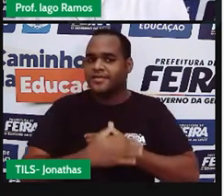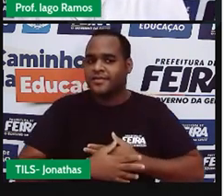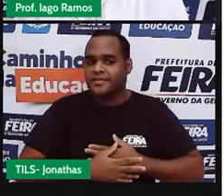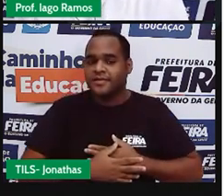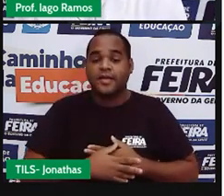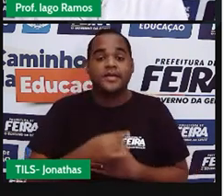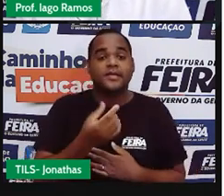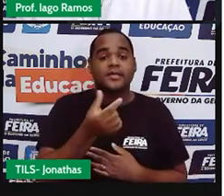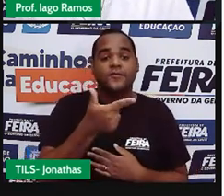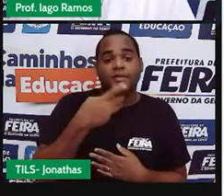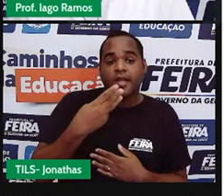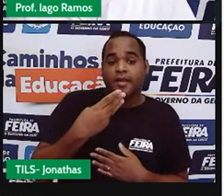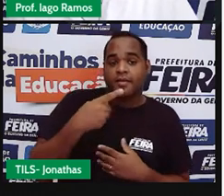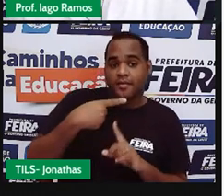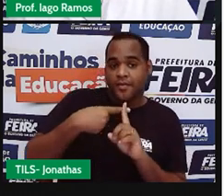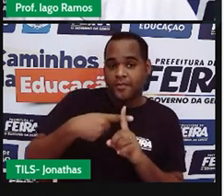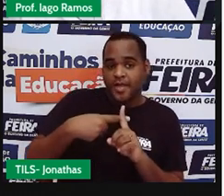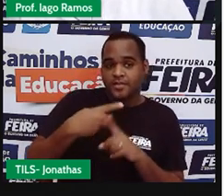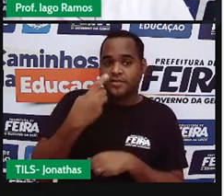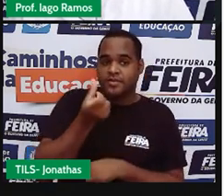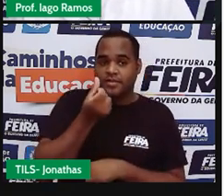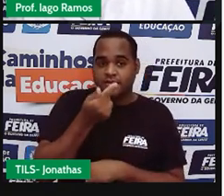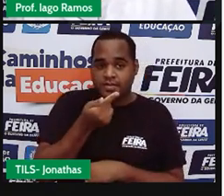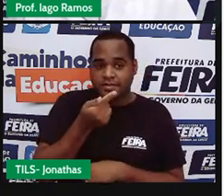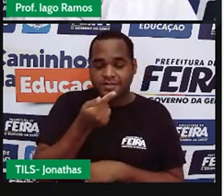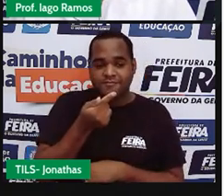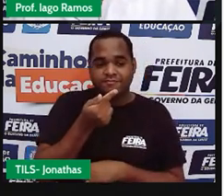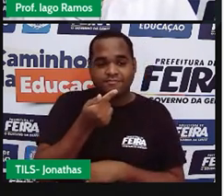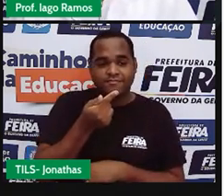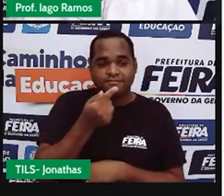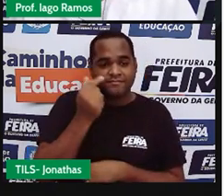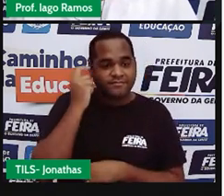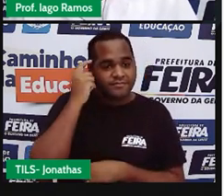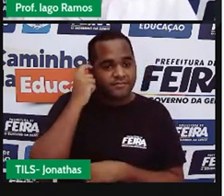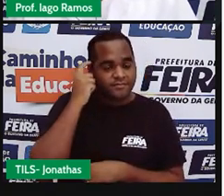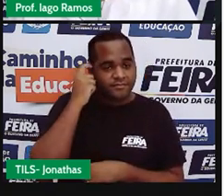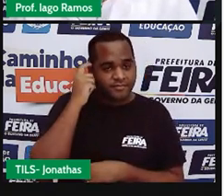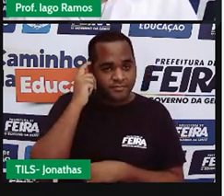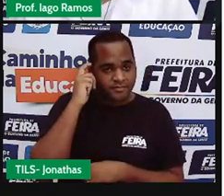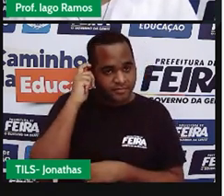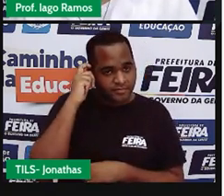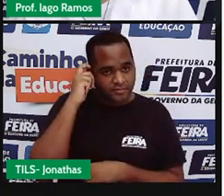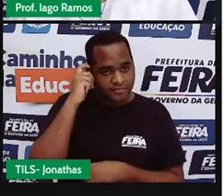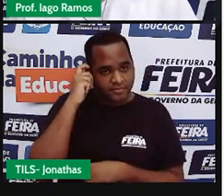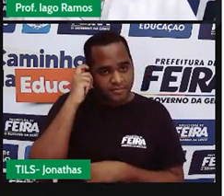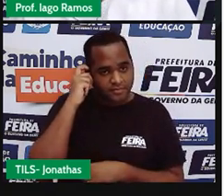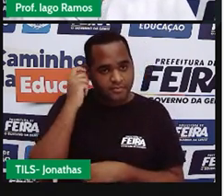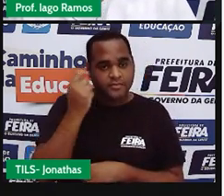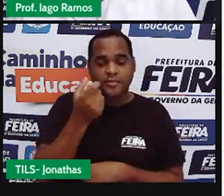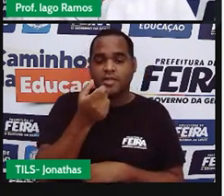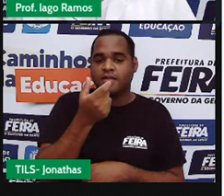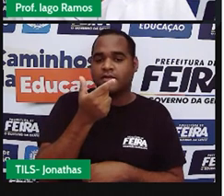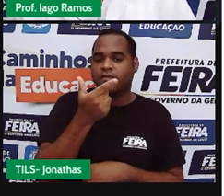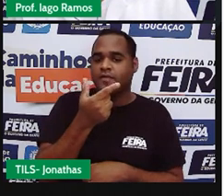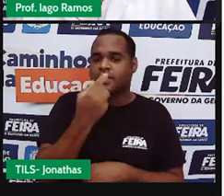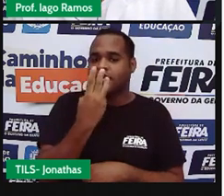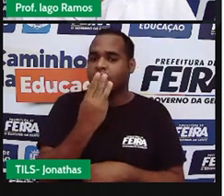23, mais 67. 23, 67. 23, mais 67,